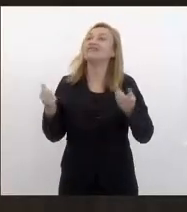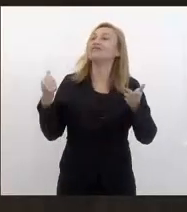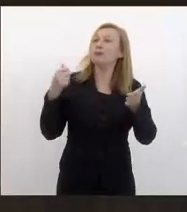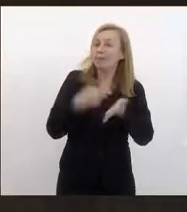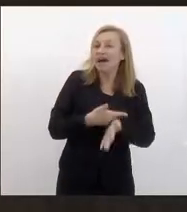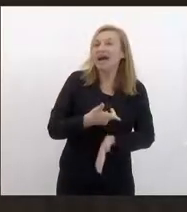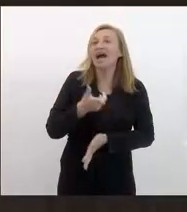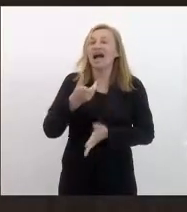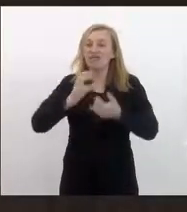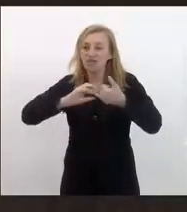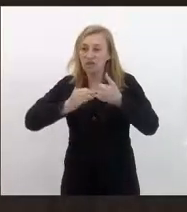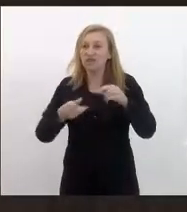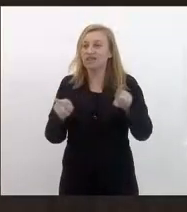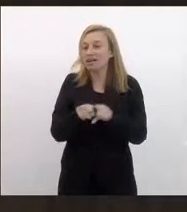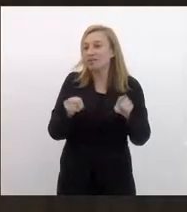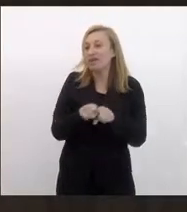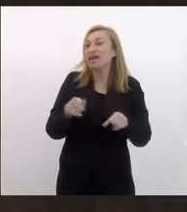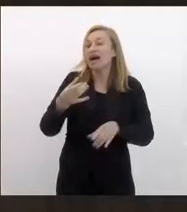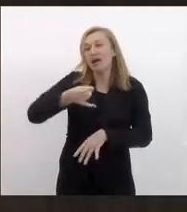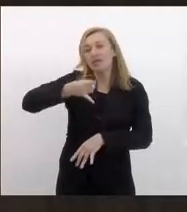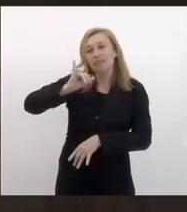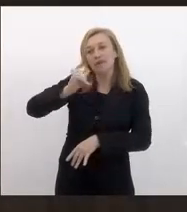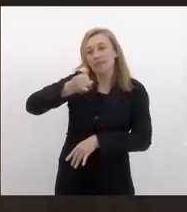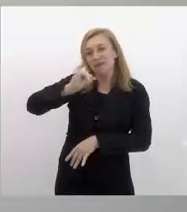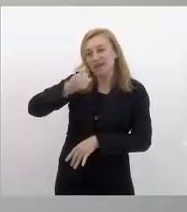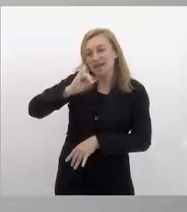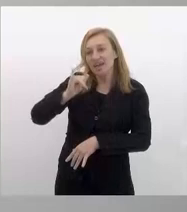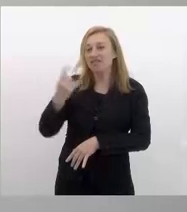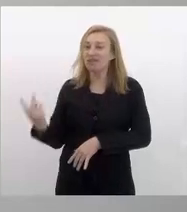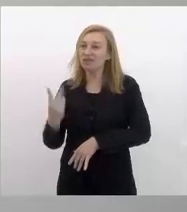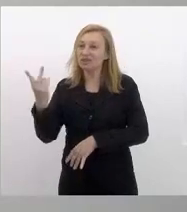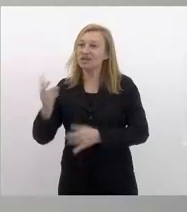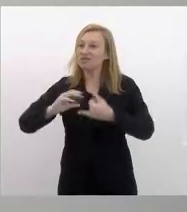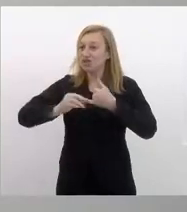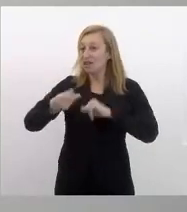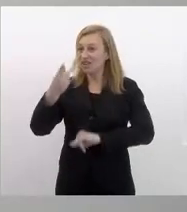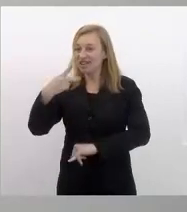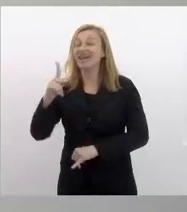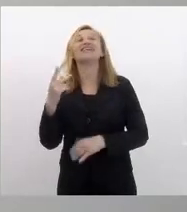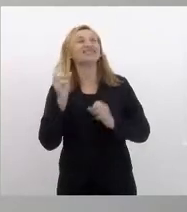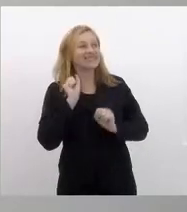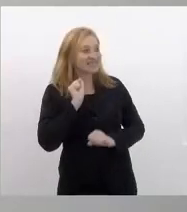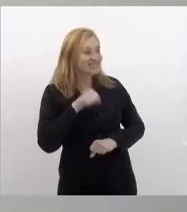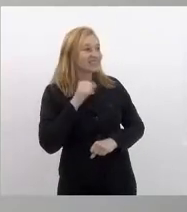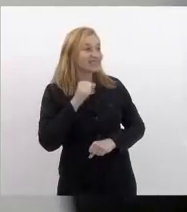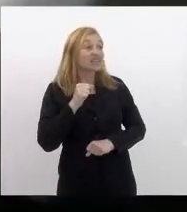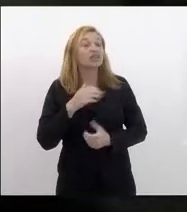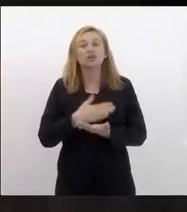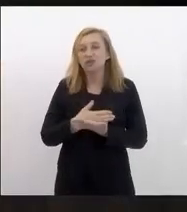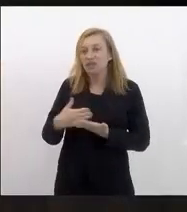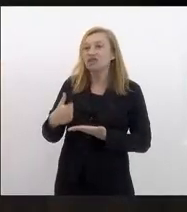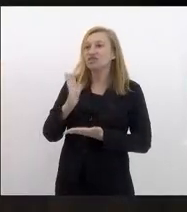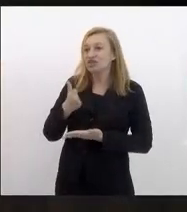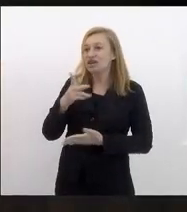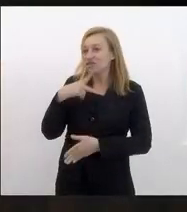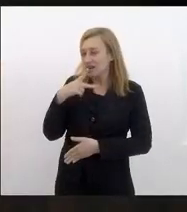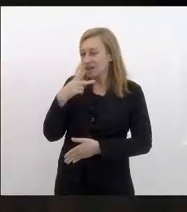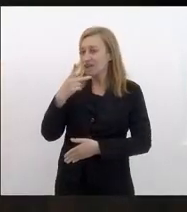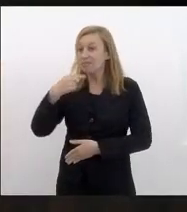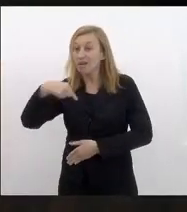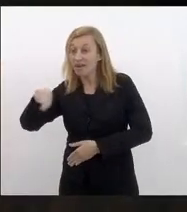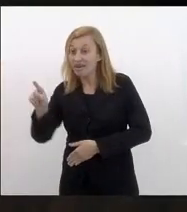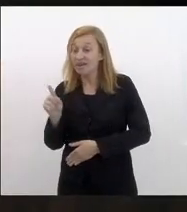bebida e valorizar a feijoada da tia Bete parabéns Dionísio eu desde o início eu me coloquei para ir